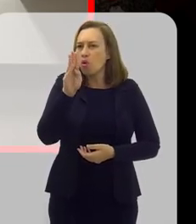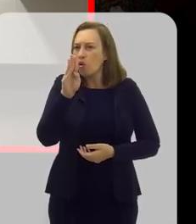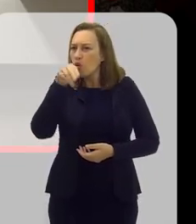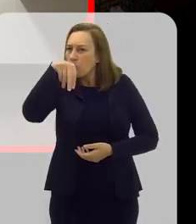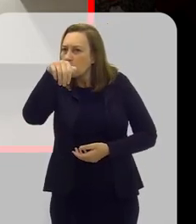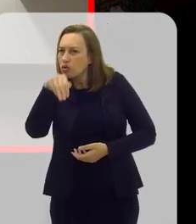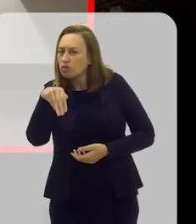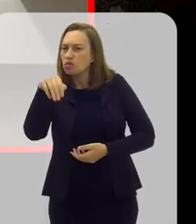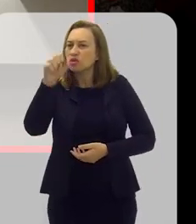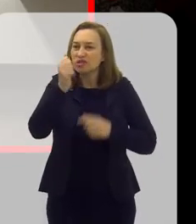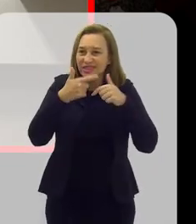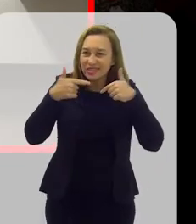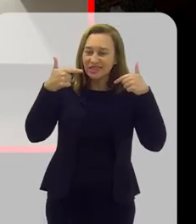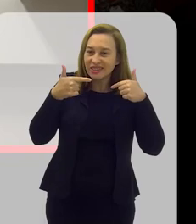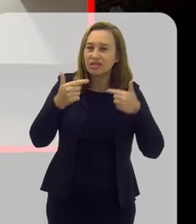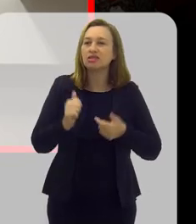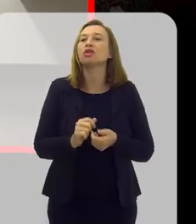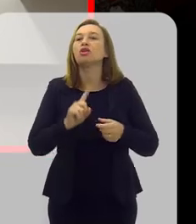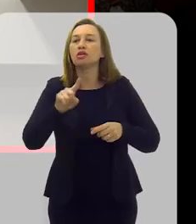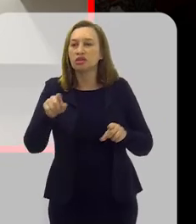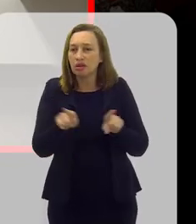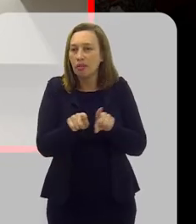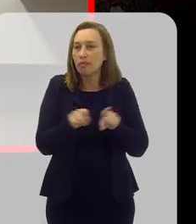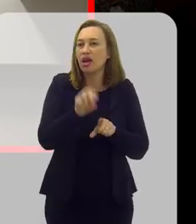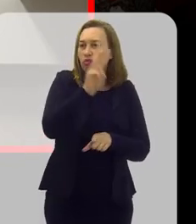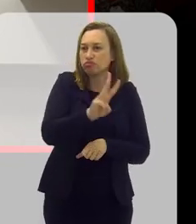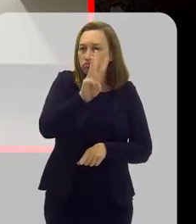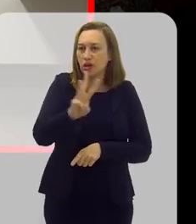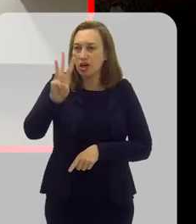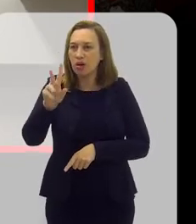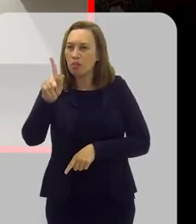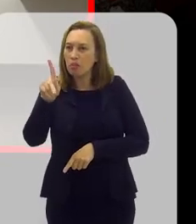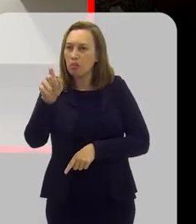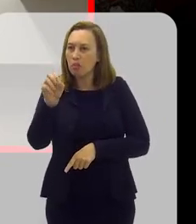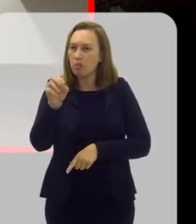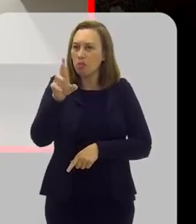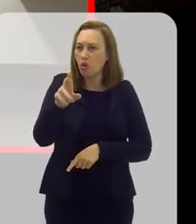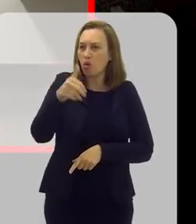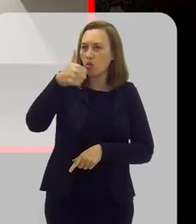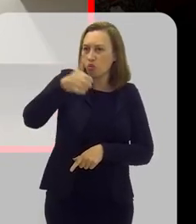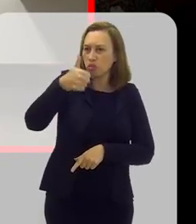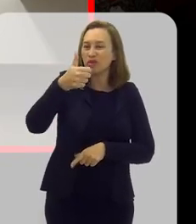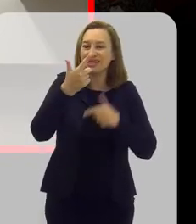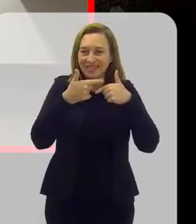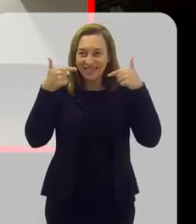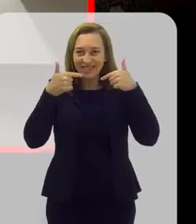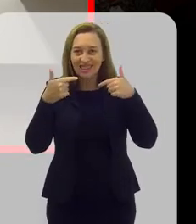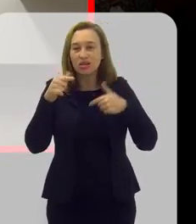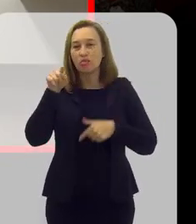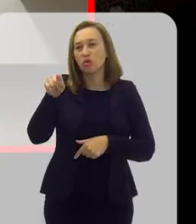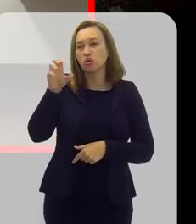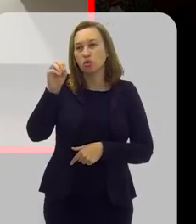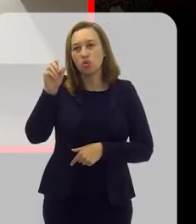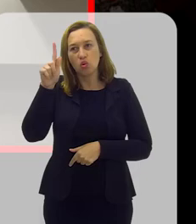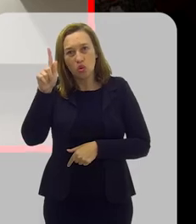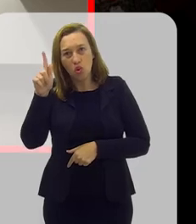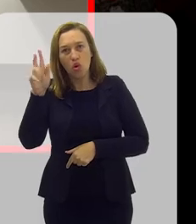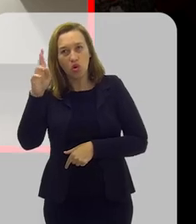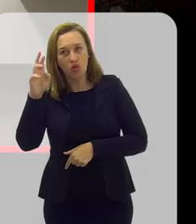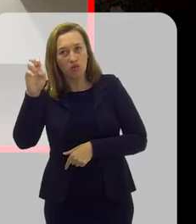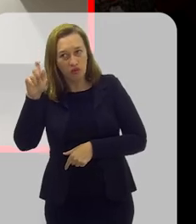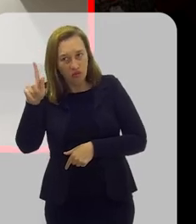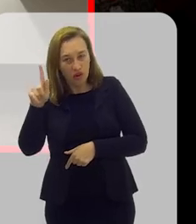O nosso site também, por um sorriso.org. Pode entrar lá e acompanhar. Também quem tem vontade